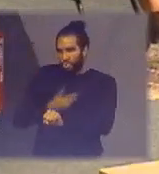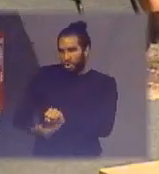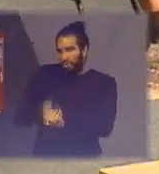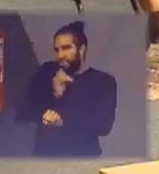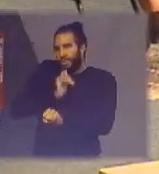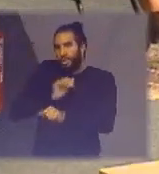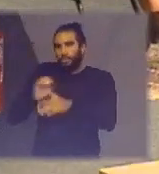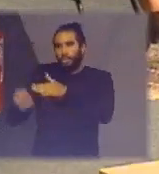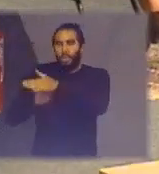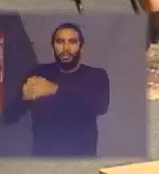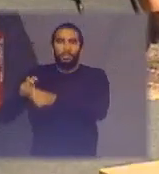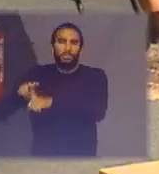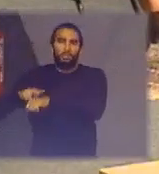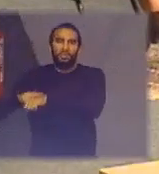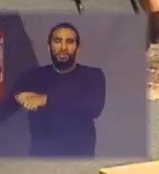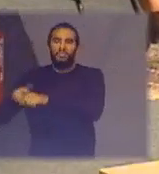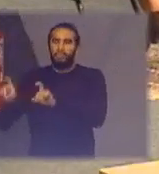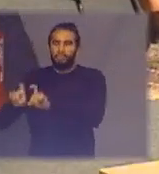Electro